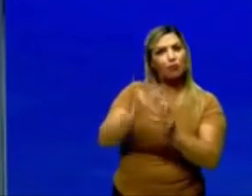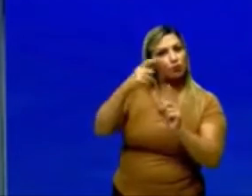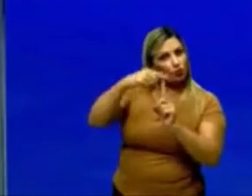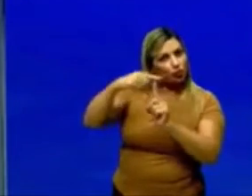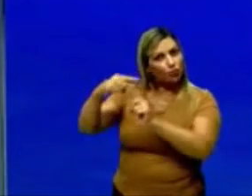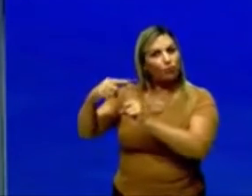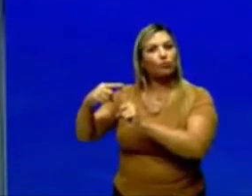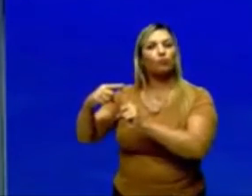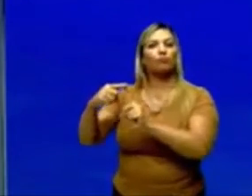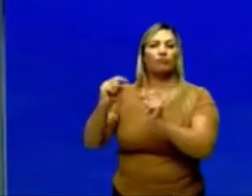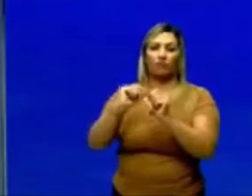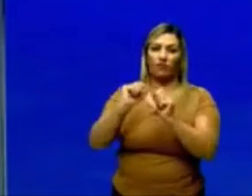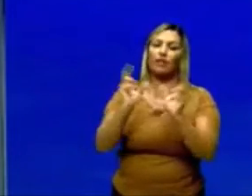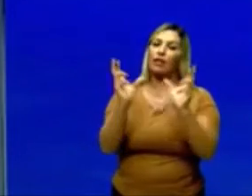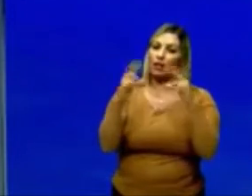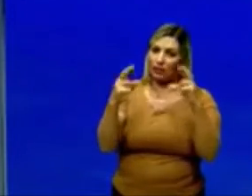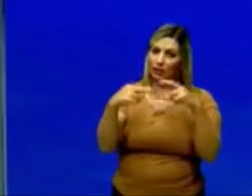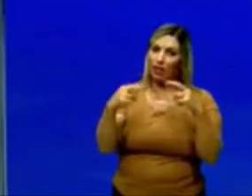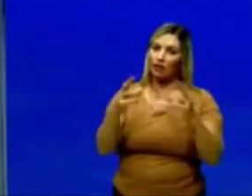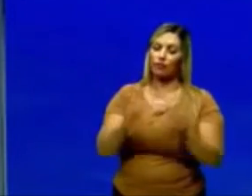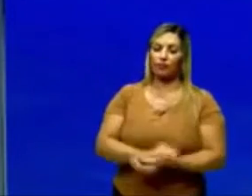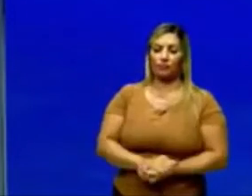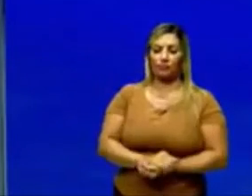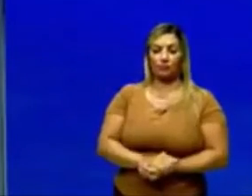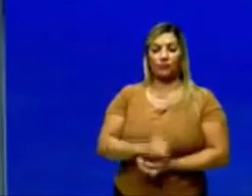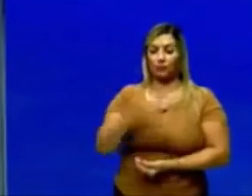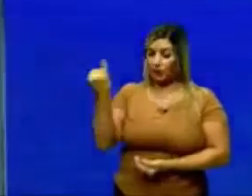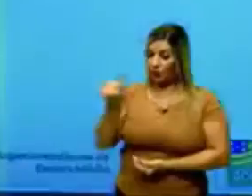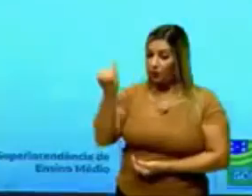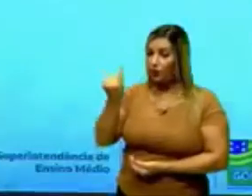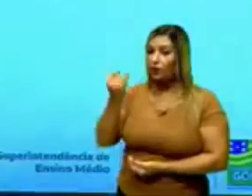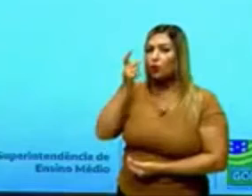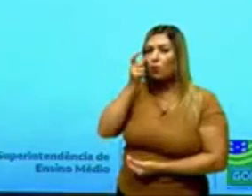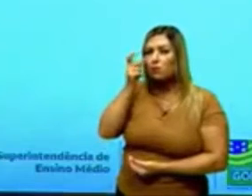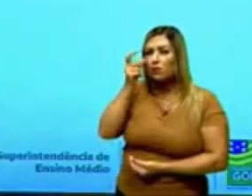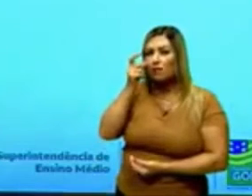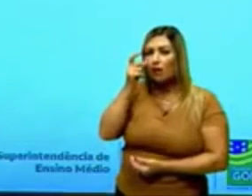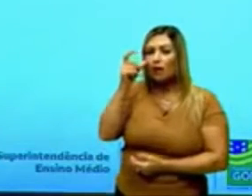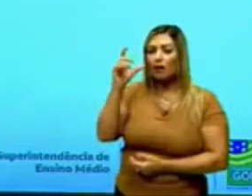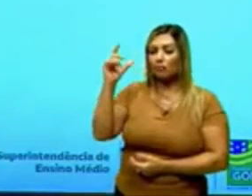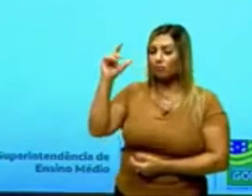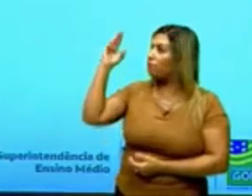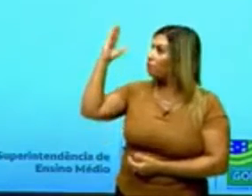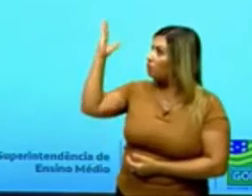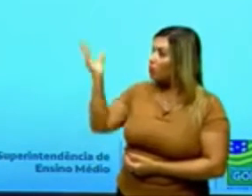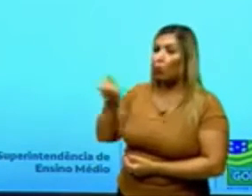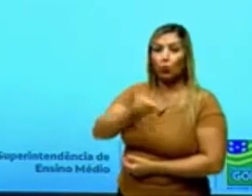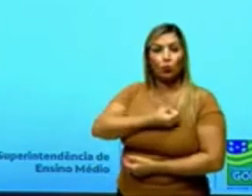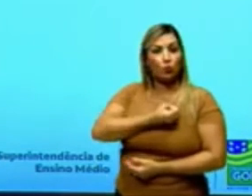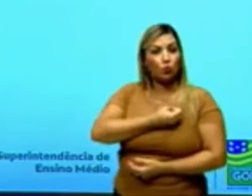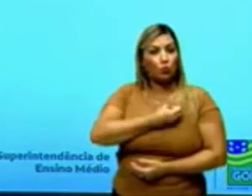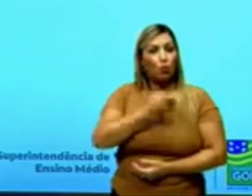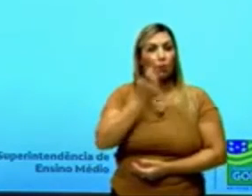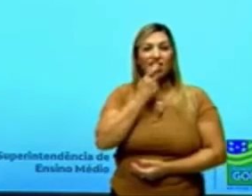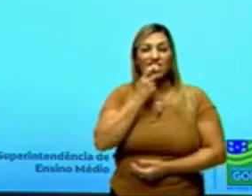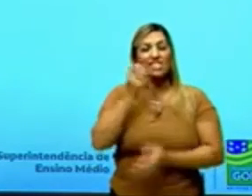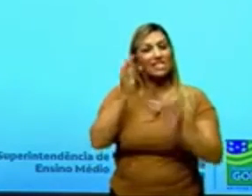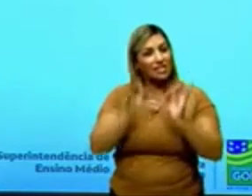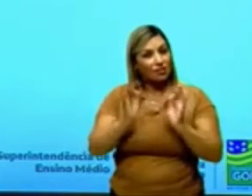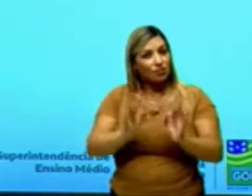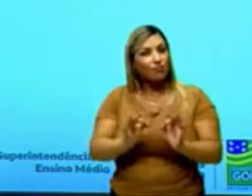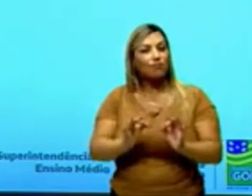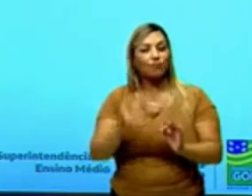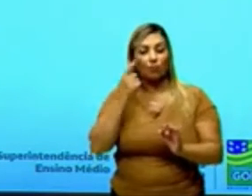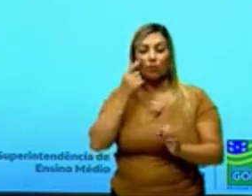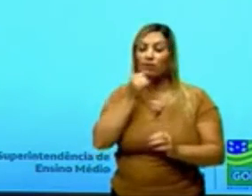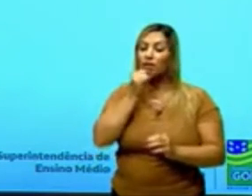então, fazer a reciclagem, tá? Então, por isso que é importante observarmos lá os números dos plásticos, tá? Então, por exemplo, se eu pegar aqui